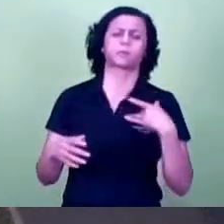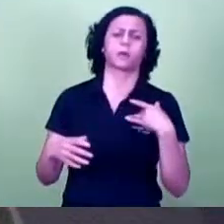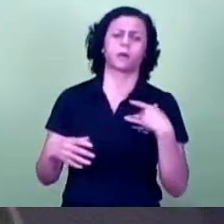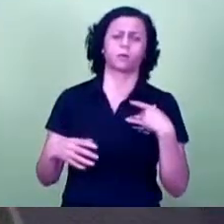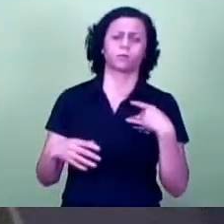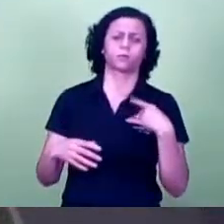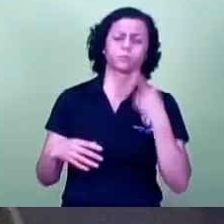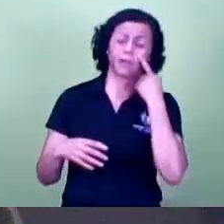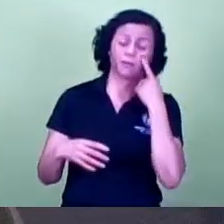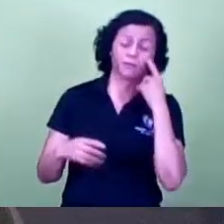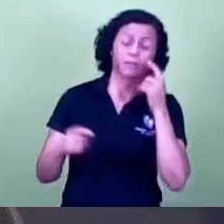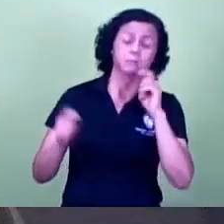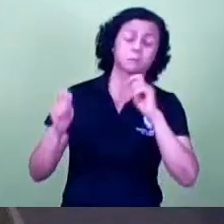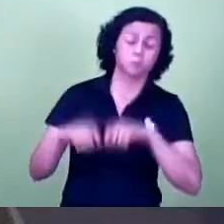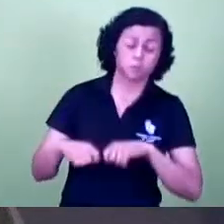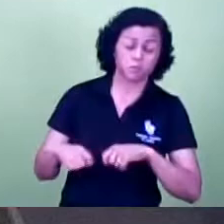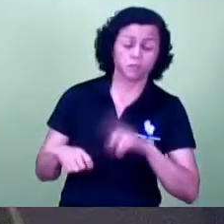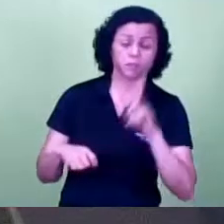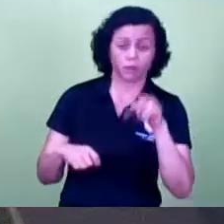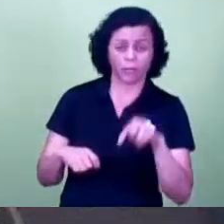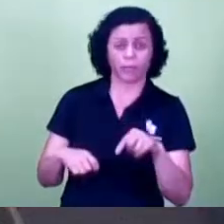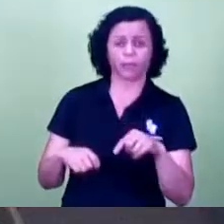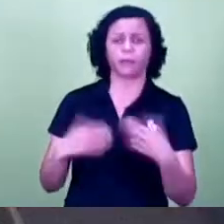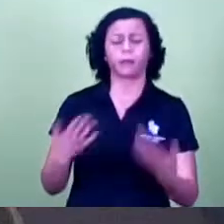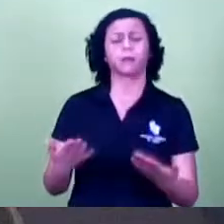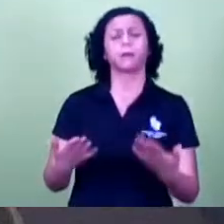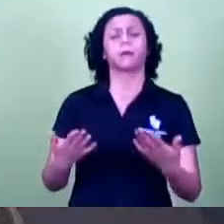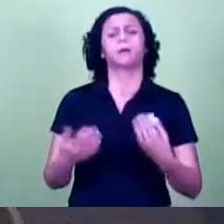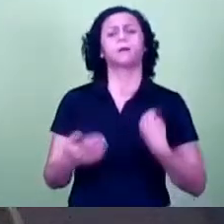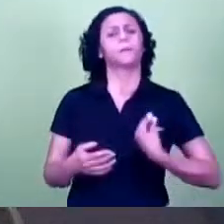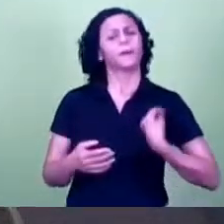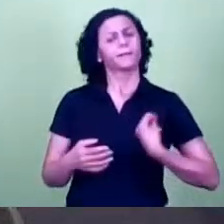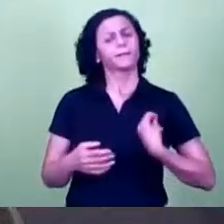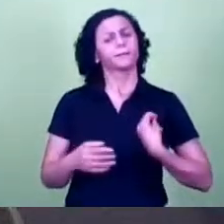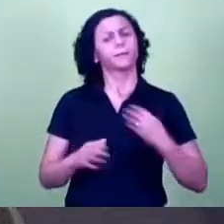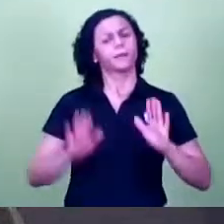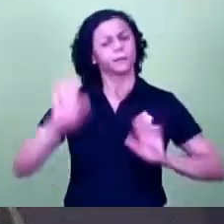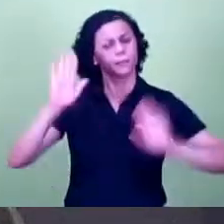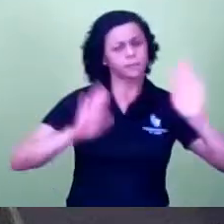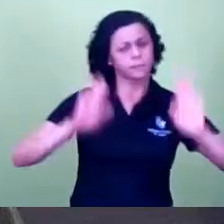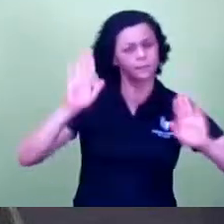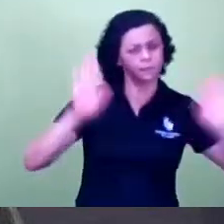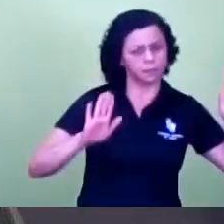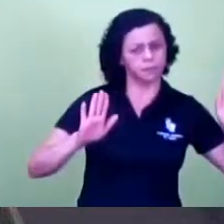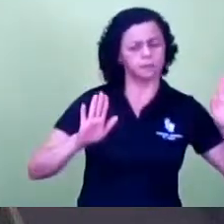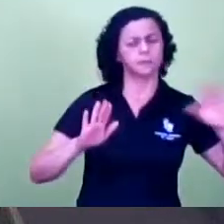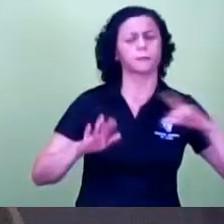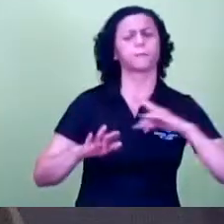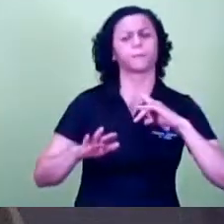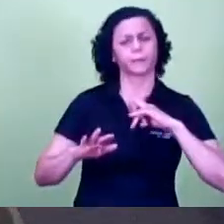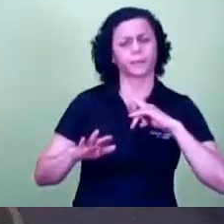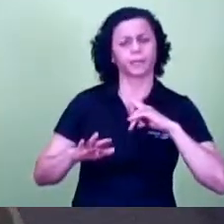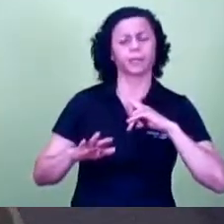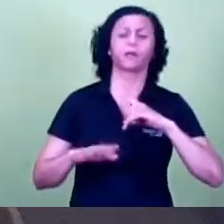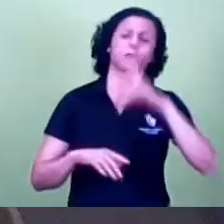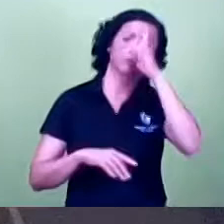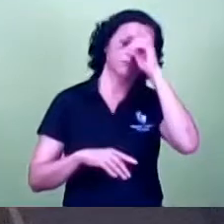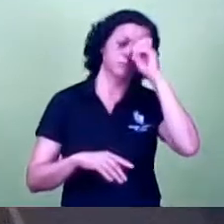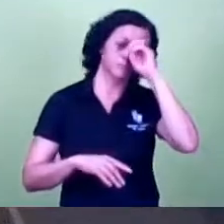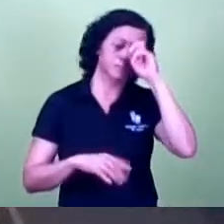olhada se é possível para as UPAs quem for participar das licitações tem um hospital de referência em Juiz Fora como hoje tem